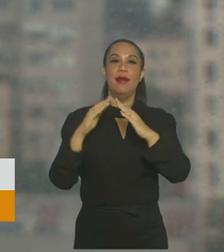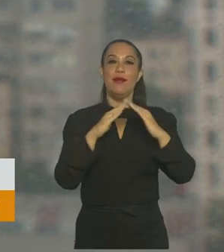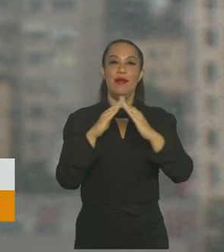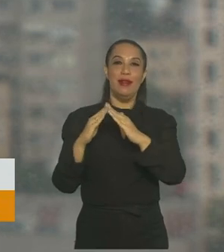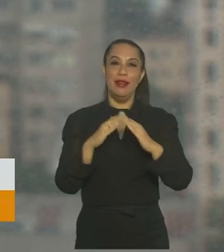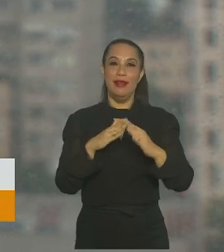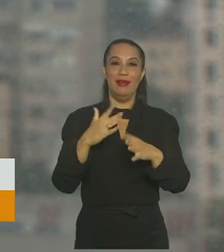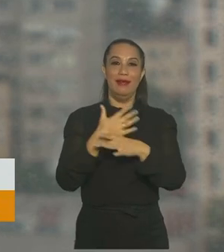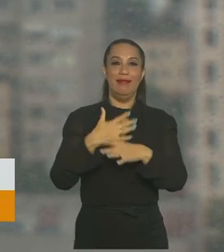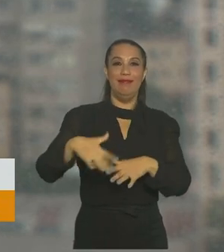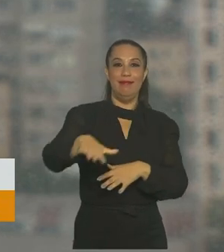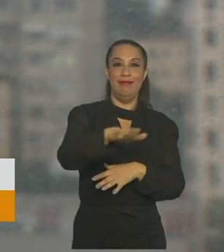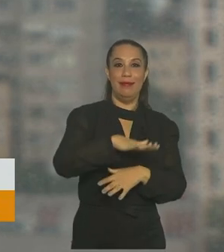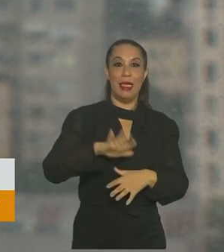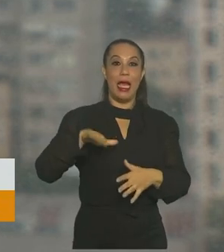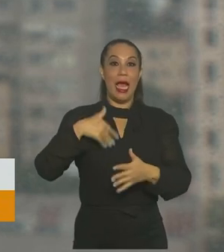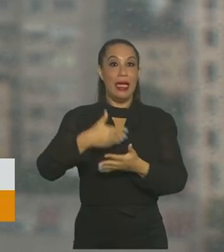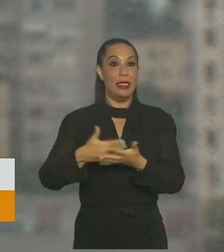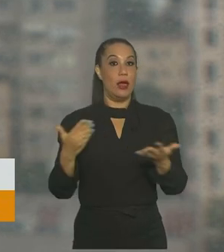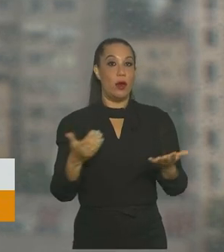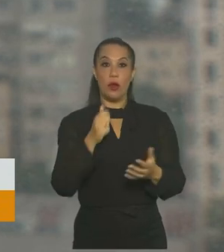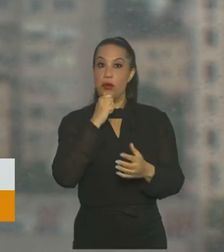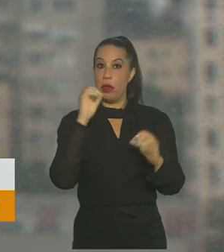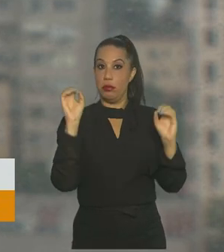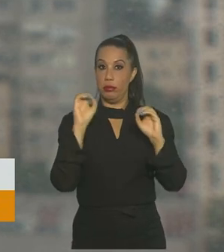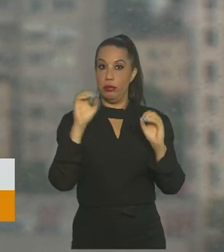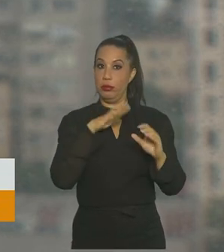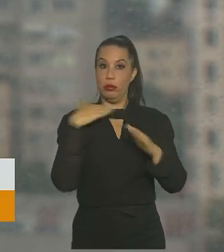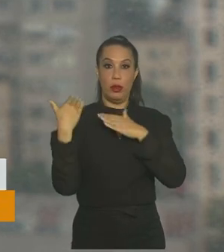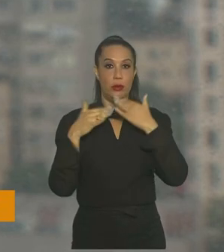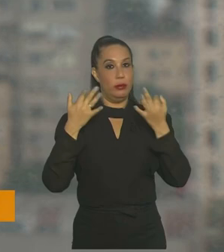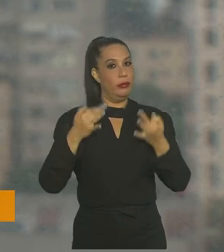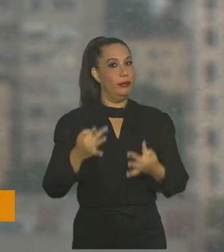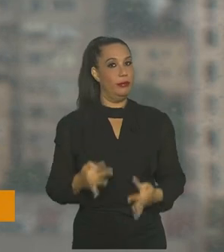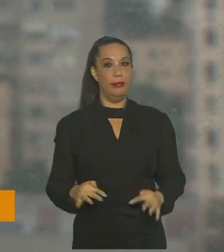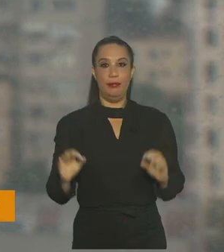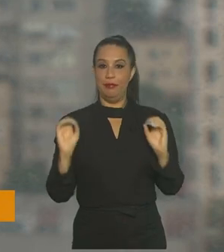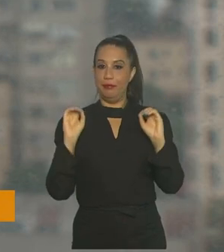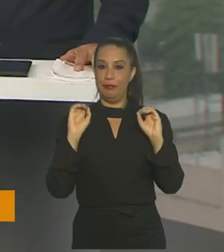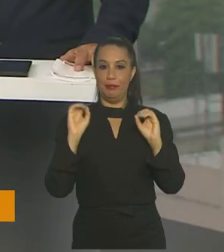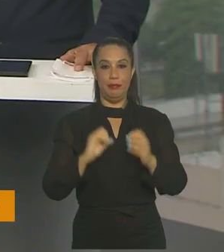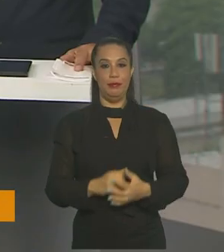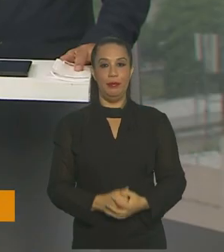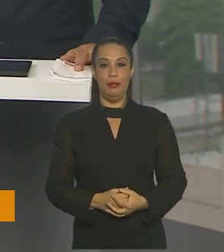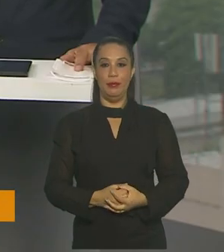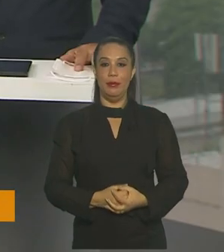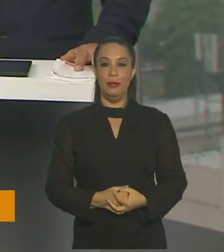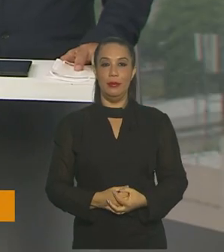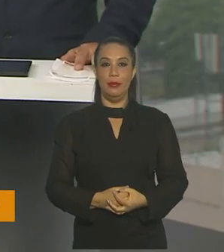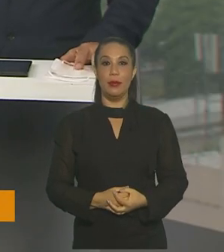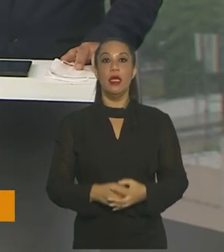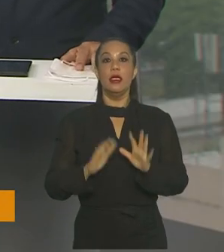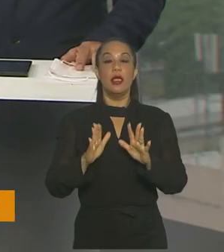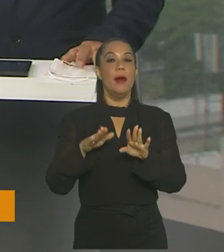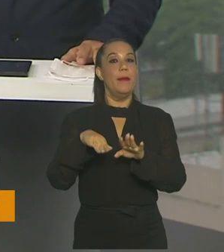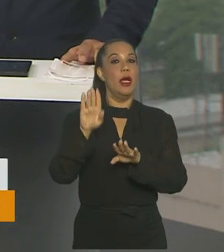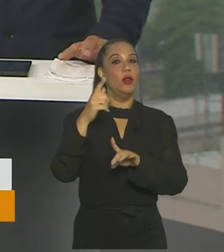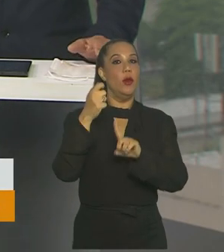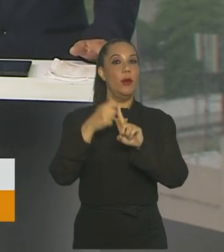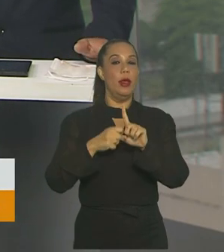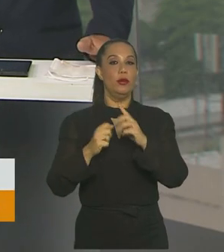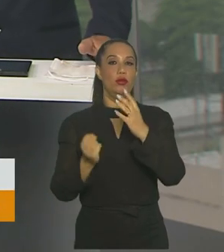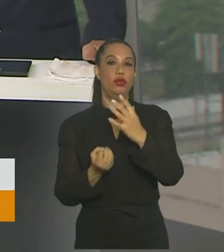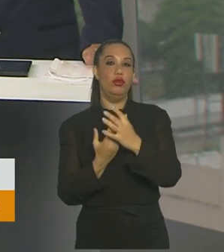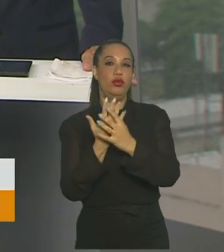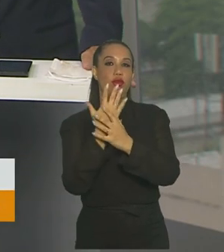leste do Mediterrâneo. Até agora não há registros de mortos e feridos. E já passa de um mês a erupção